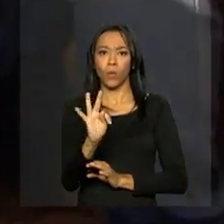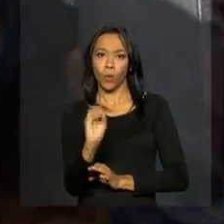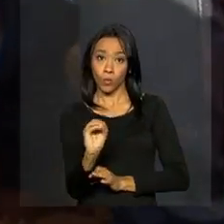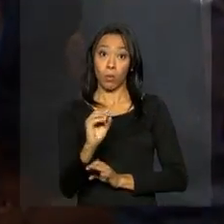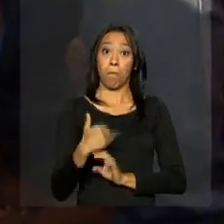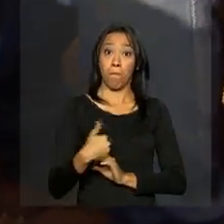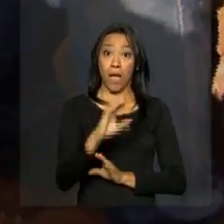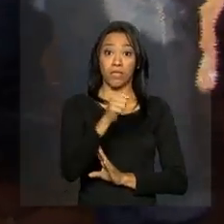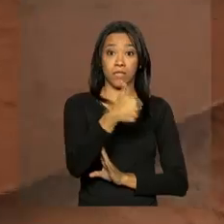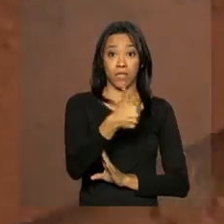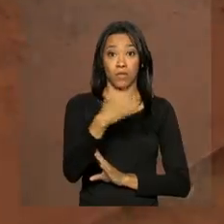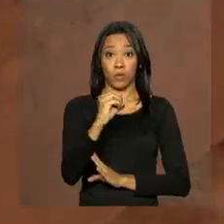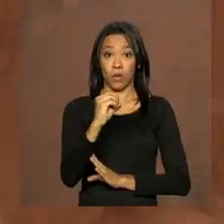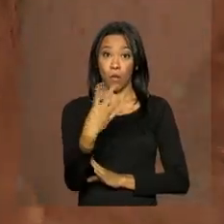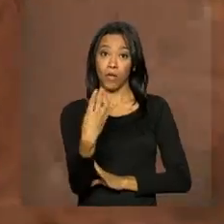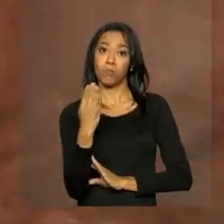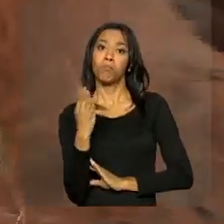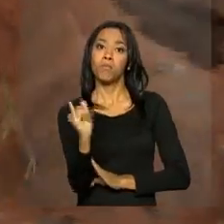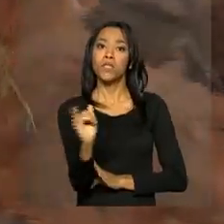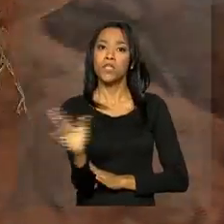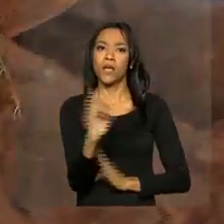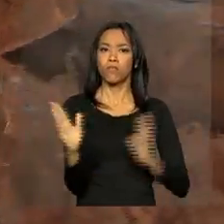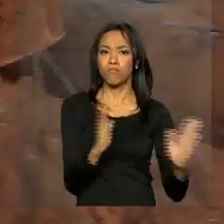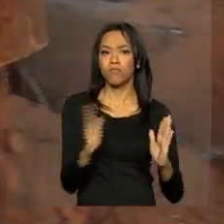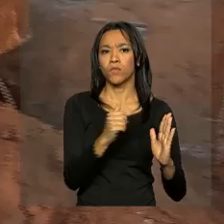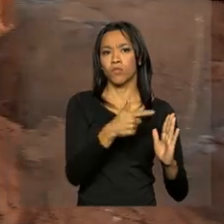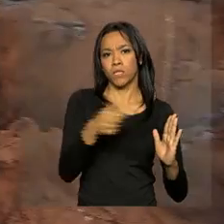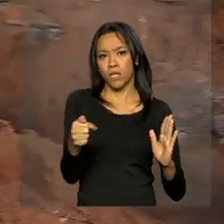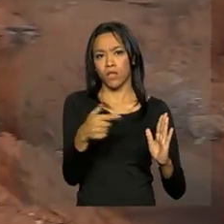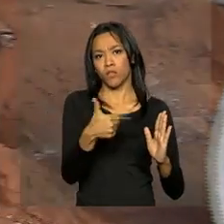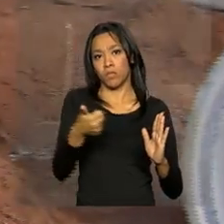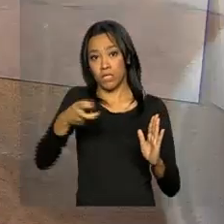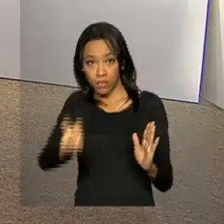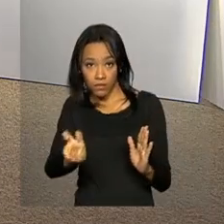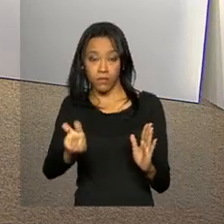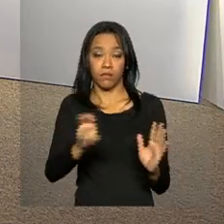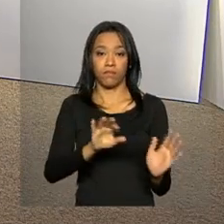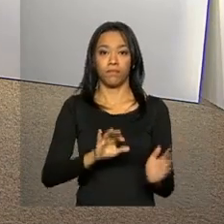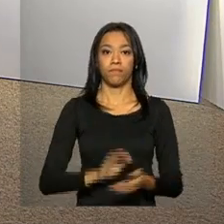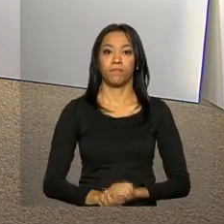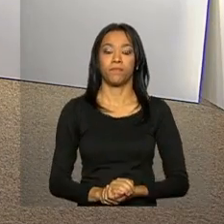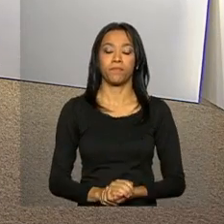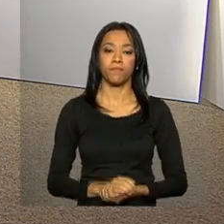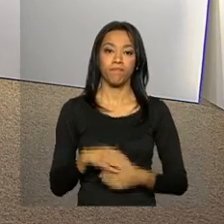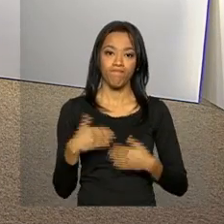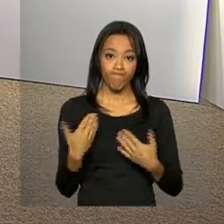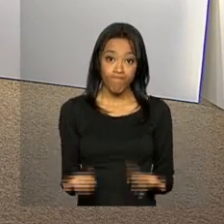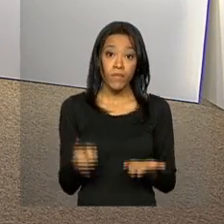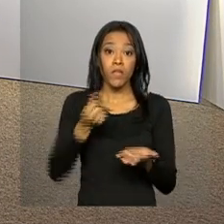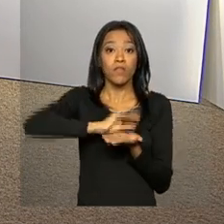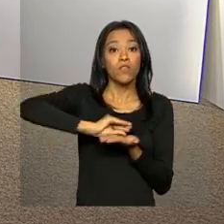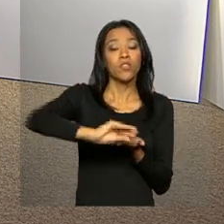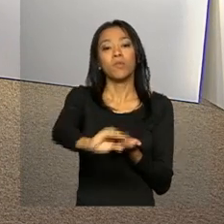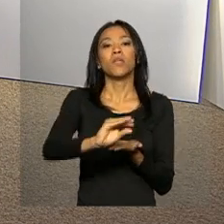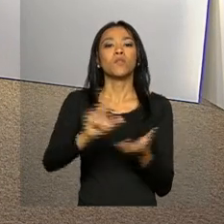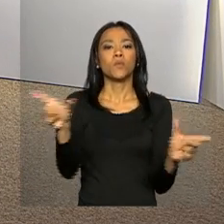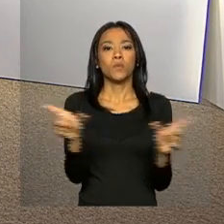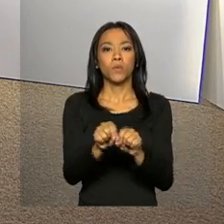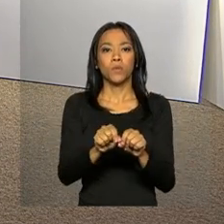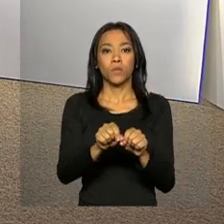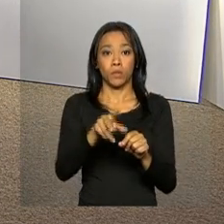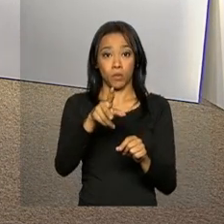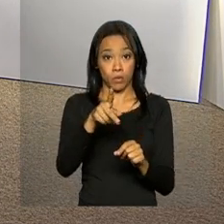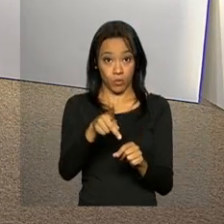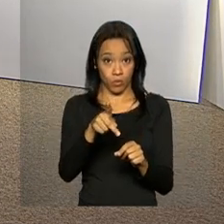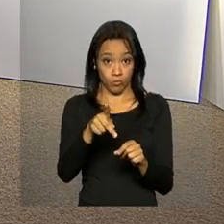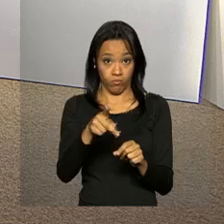104 bilhões entre 2007 e 2015. E os investimentos do Programa de Aceleração do